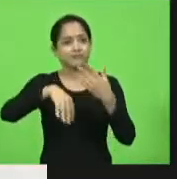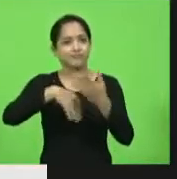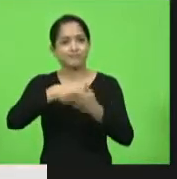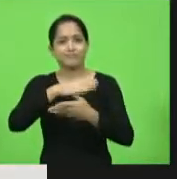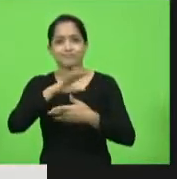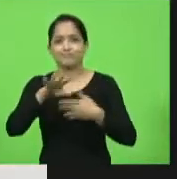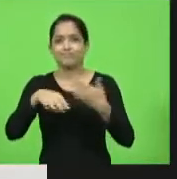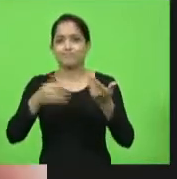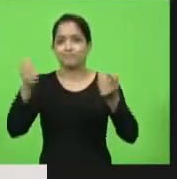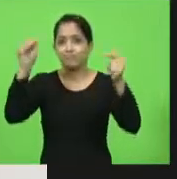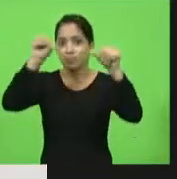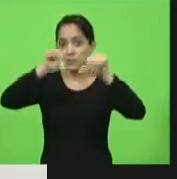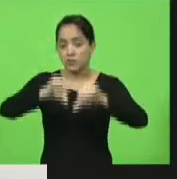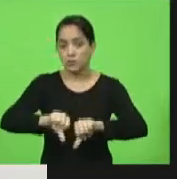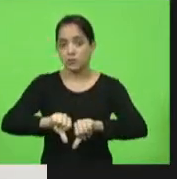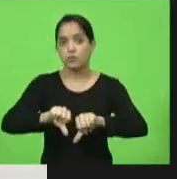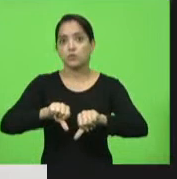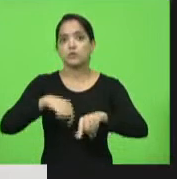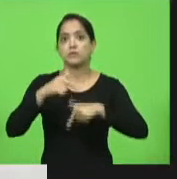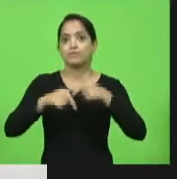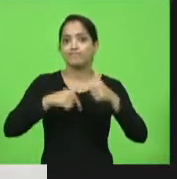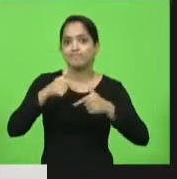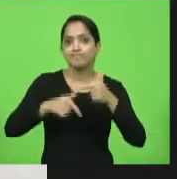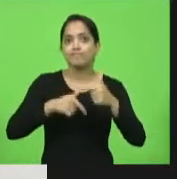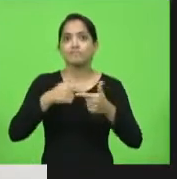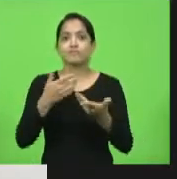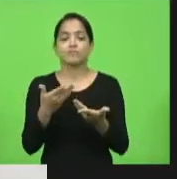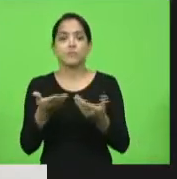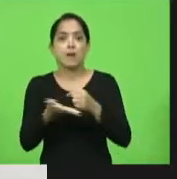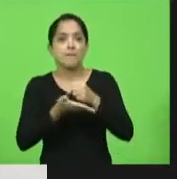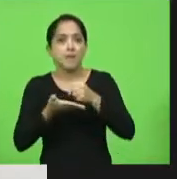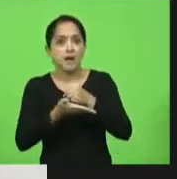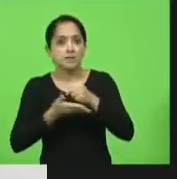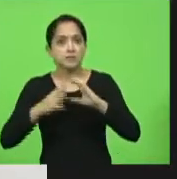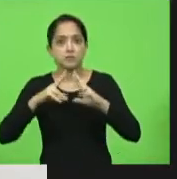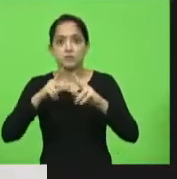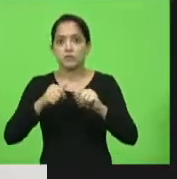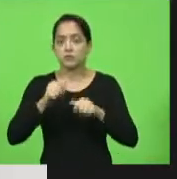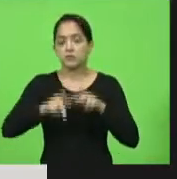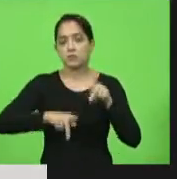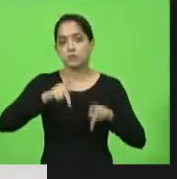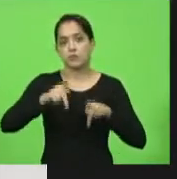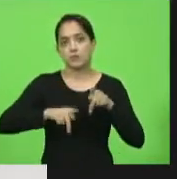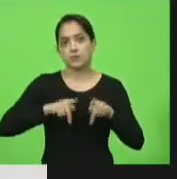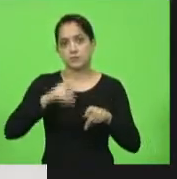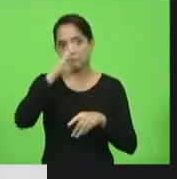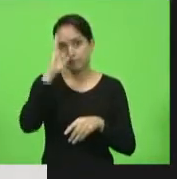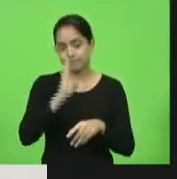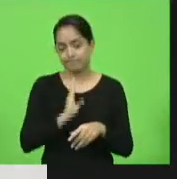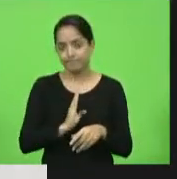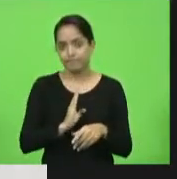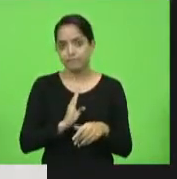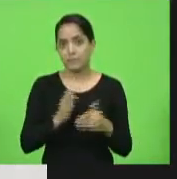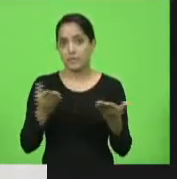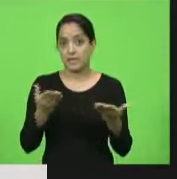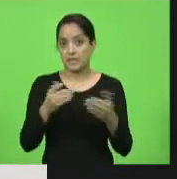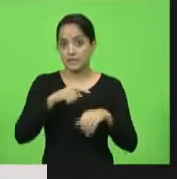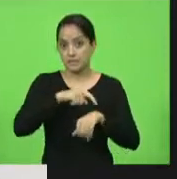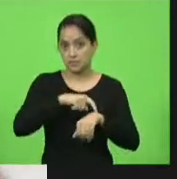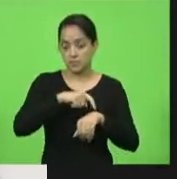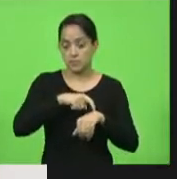básicos a toda a população brasileira. Nós deveríamos neste momento